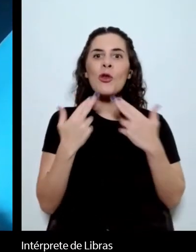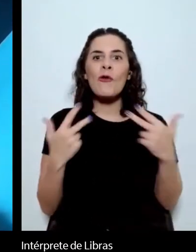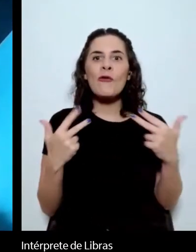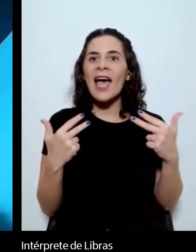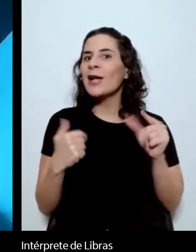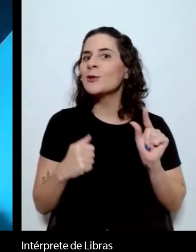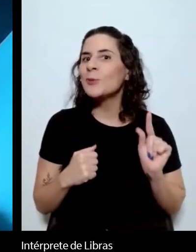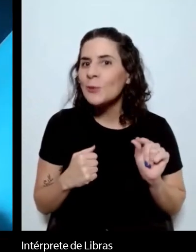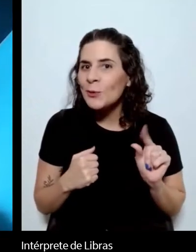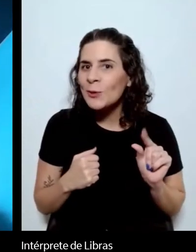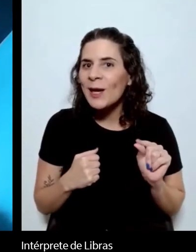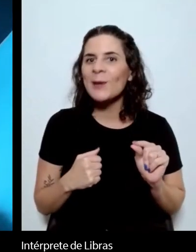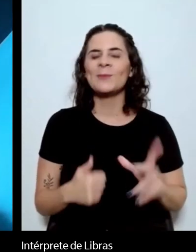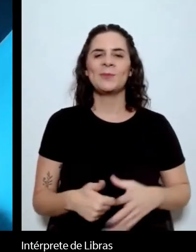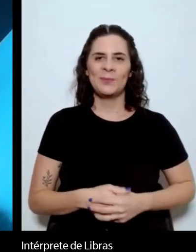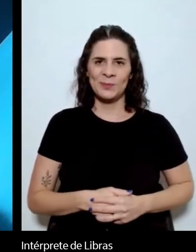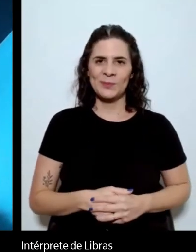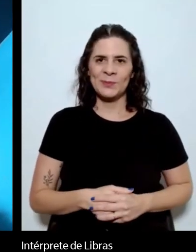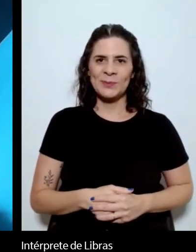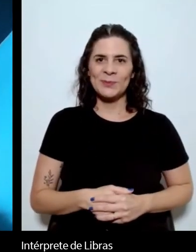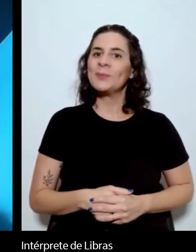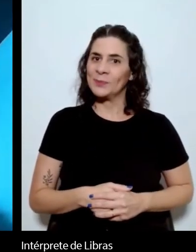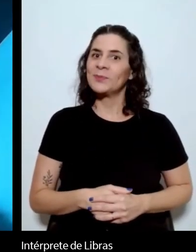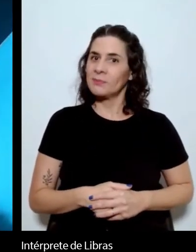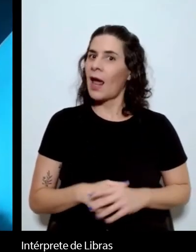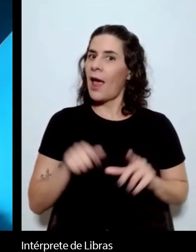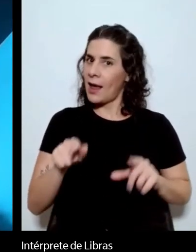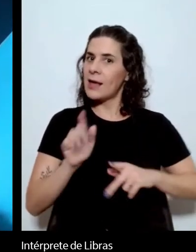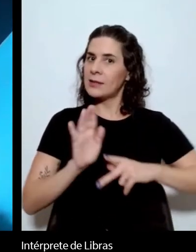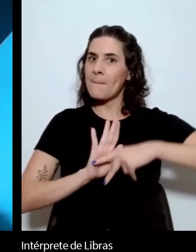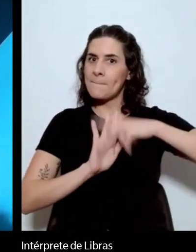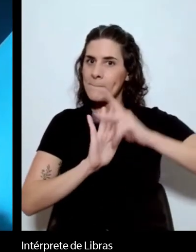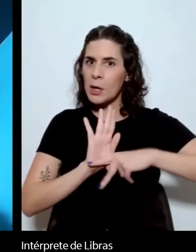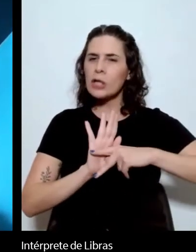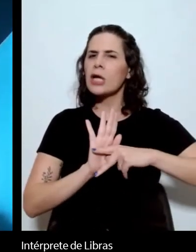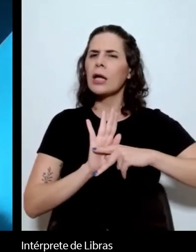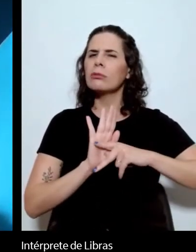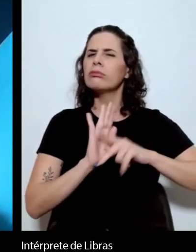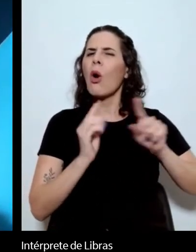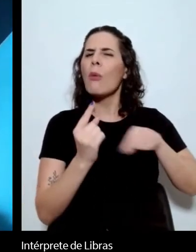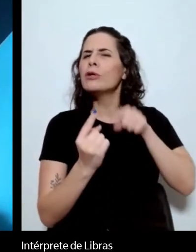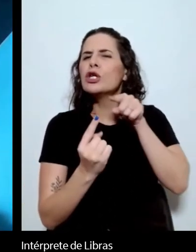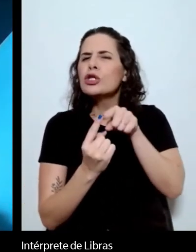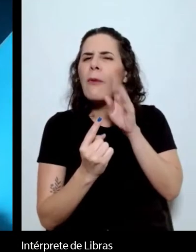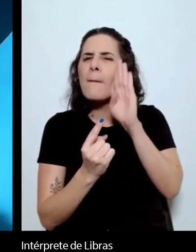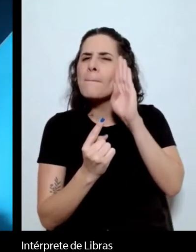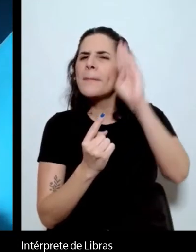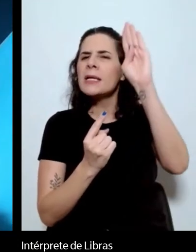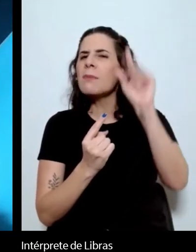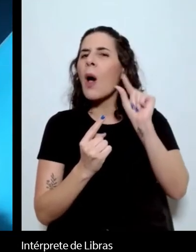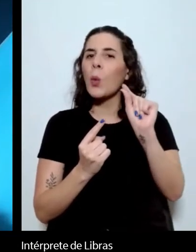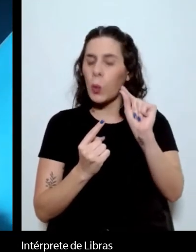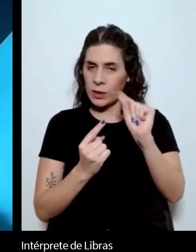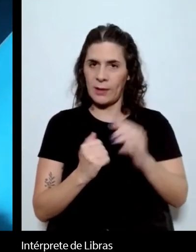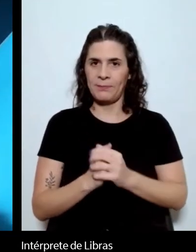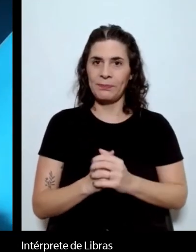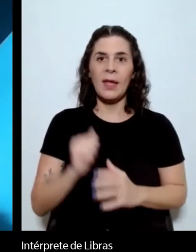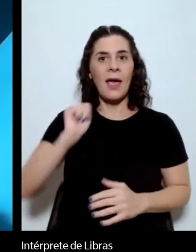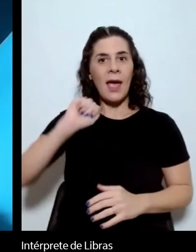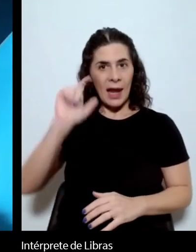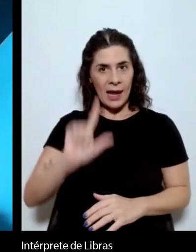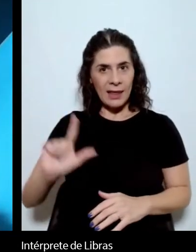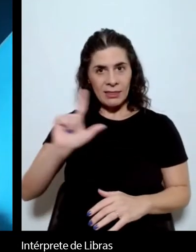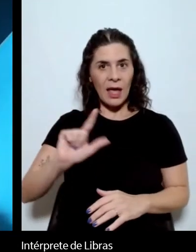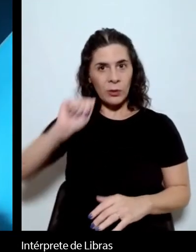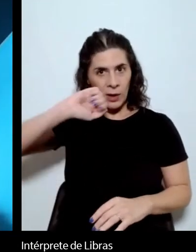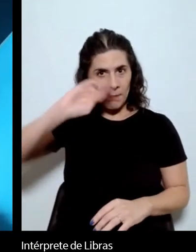mencioná-la. É que, como o projeto sempre teve como seu norte o mapeamento da literatura brasileira